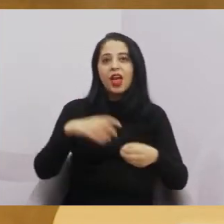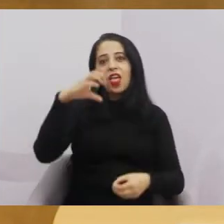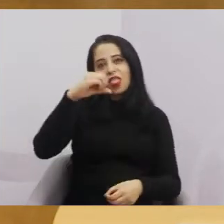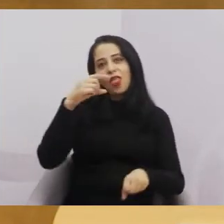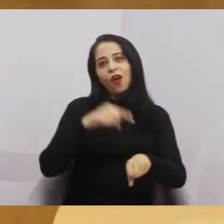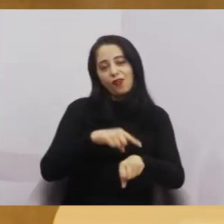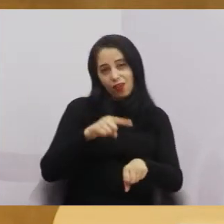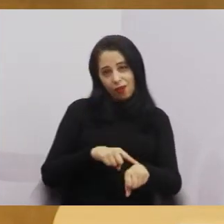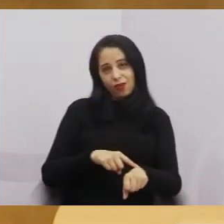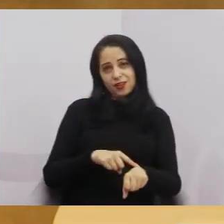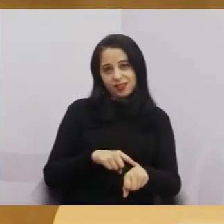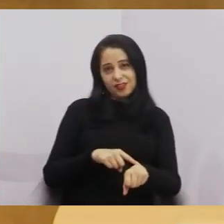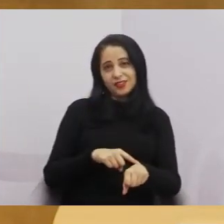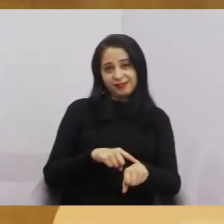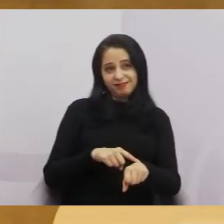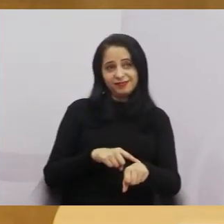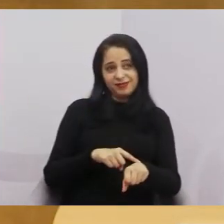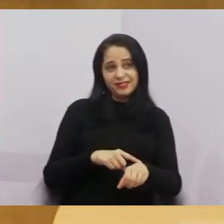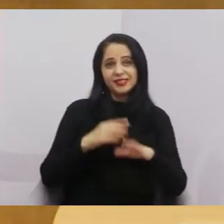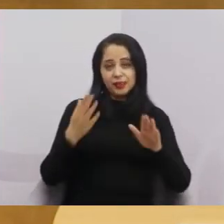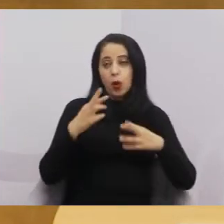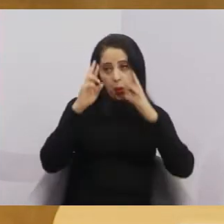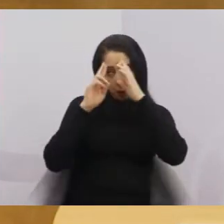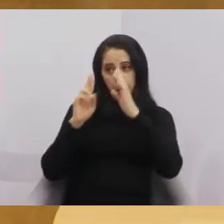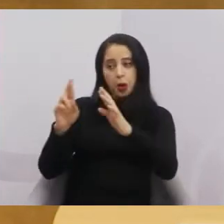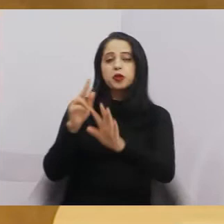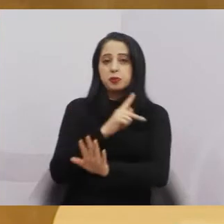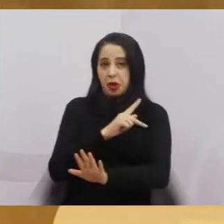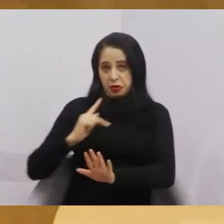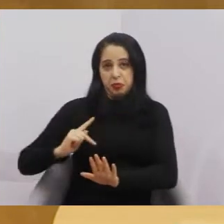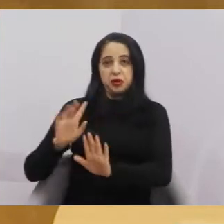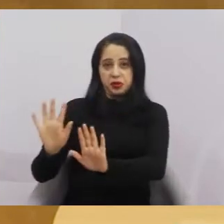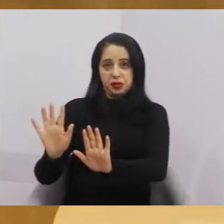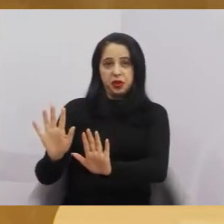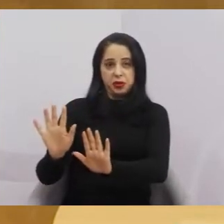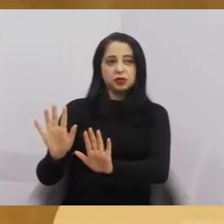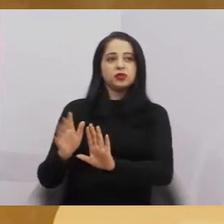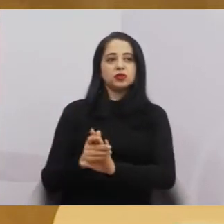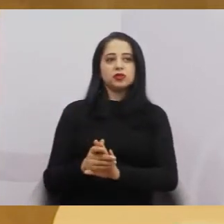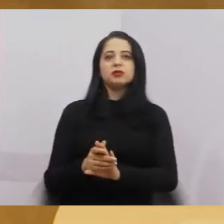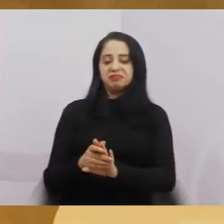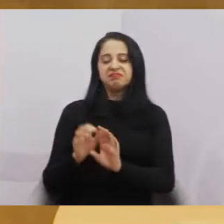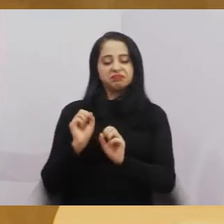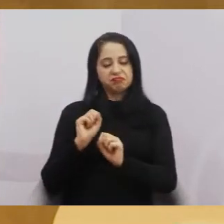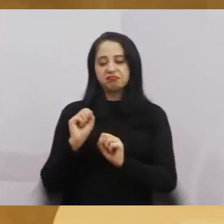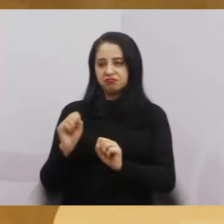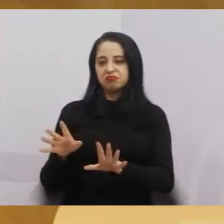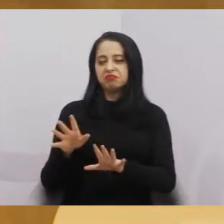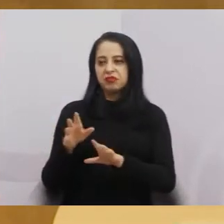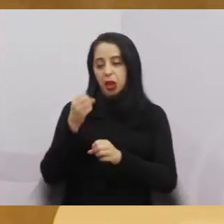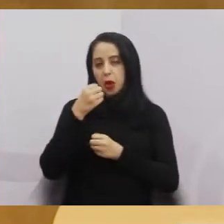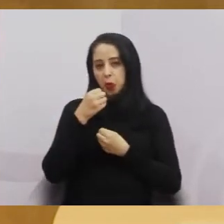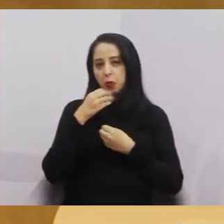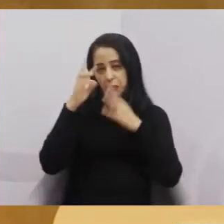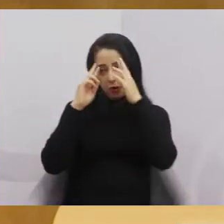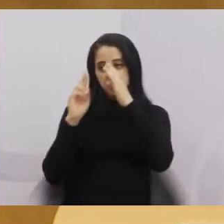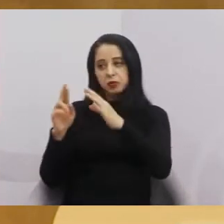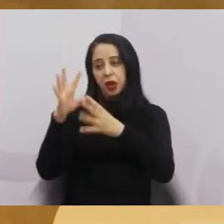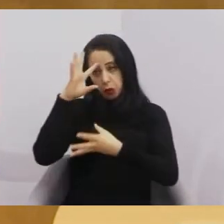o presidente veio aqui, respeito ao presidente, boa fala, presidente, viu? Boa fala, deu para compreender.